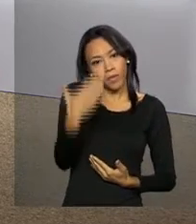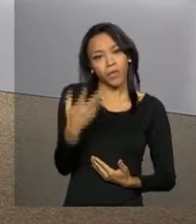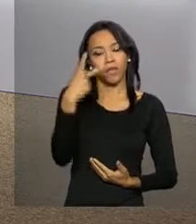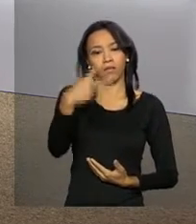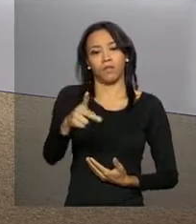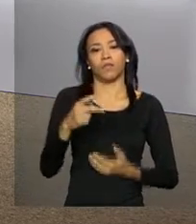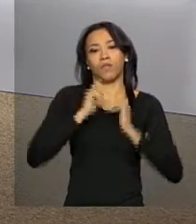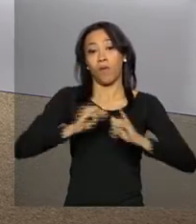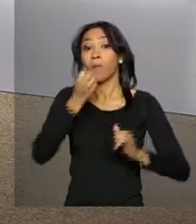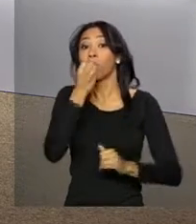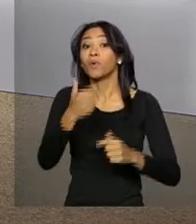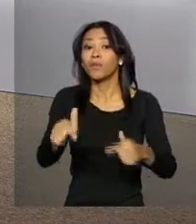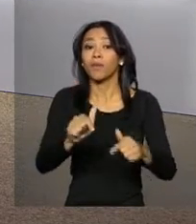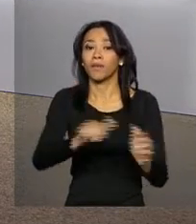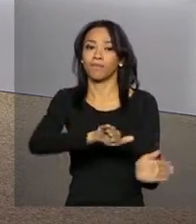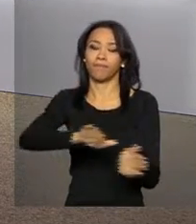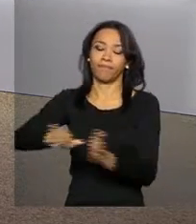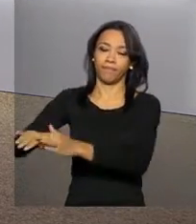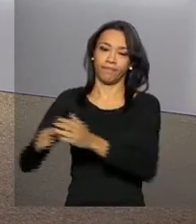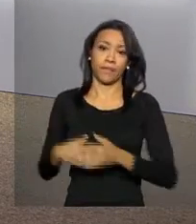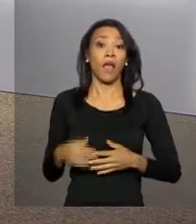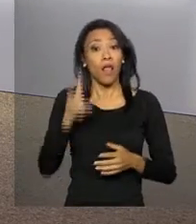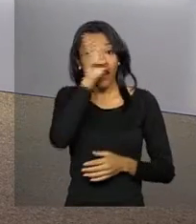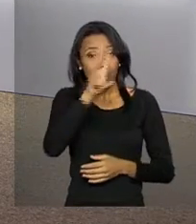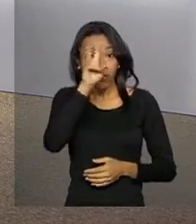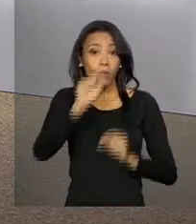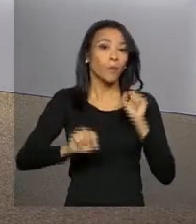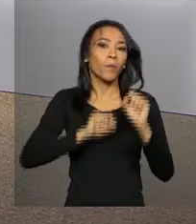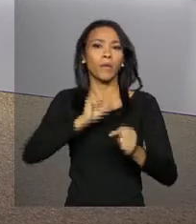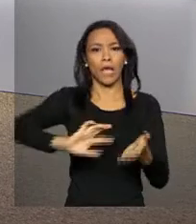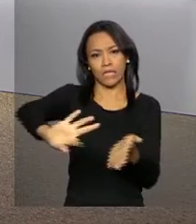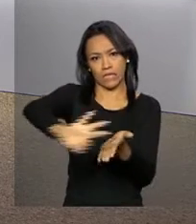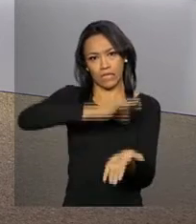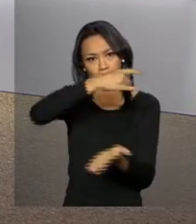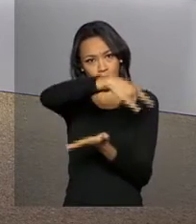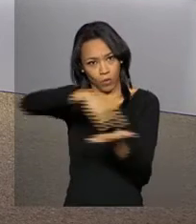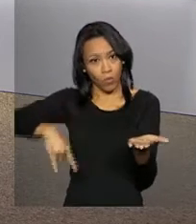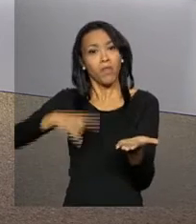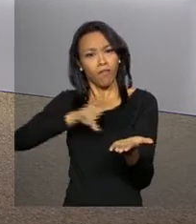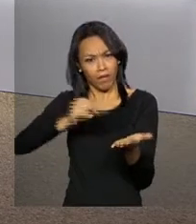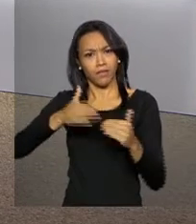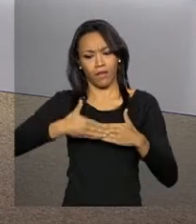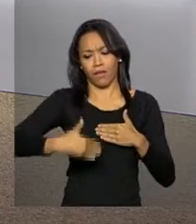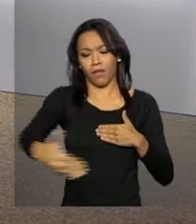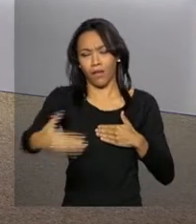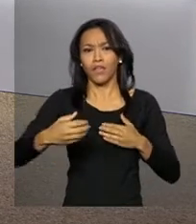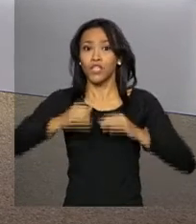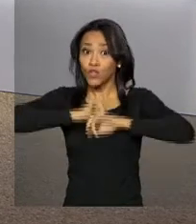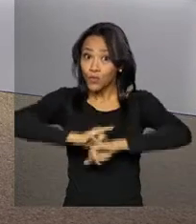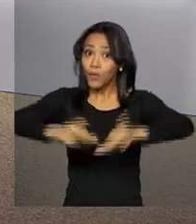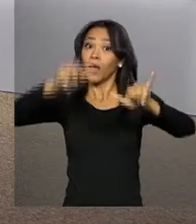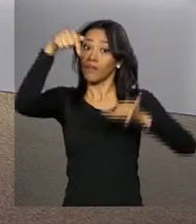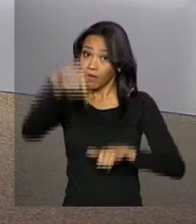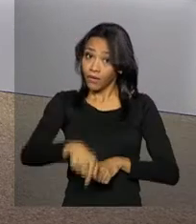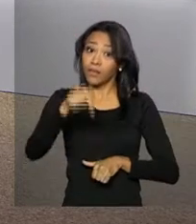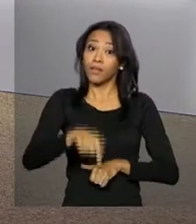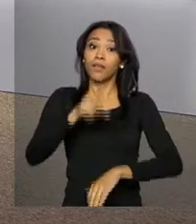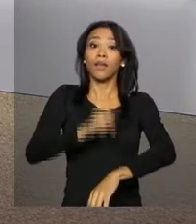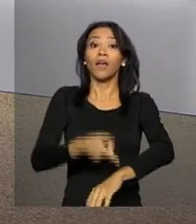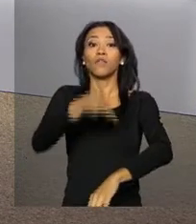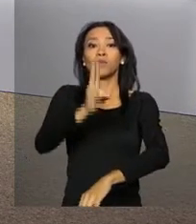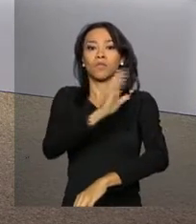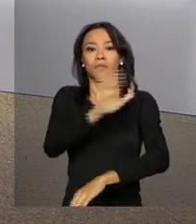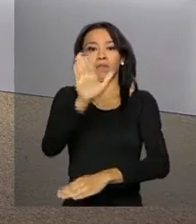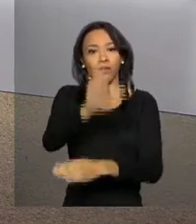participação. Bom trabalho. E lembrando que a assinatura da portaria vai ser transmitida ao vivo aqui na NBR, às duas e